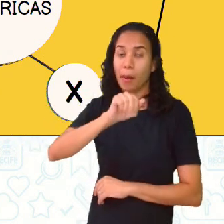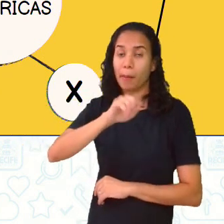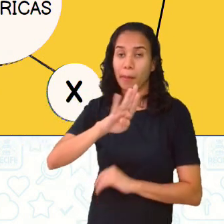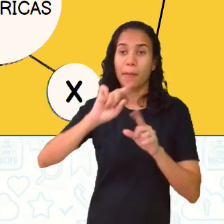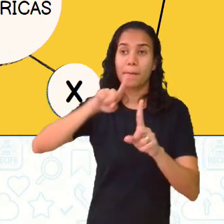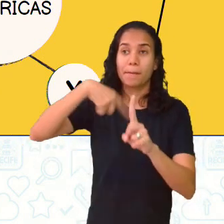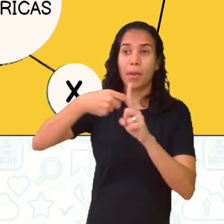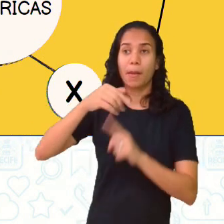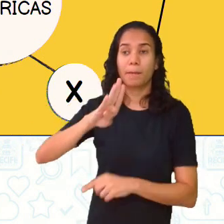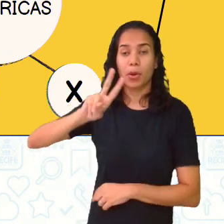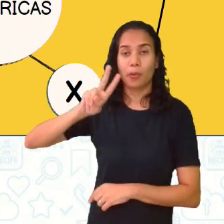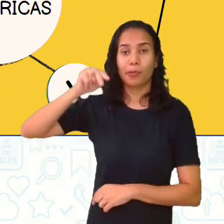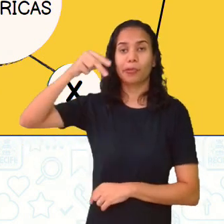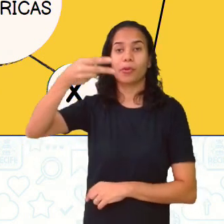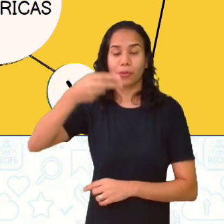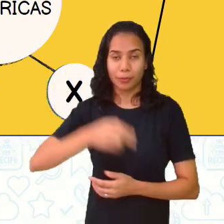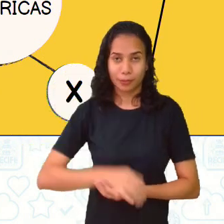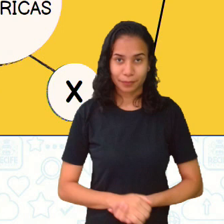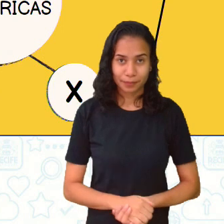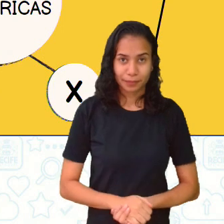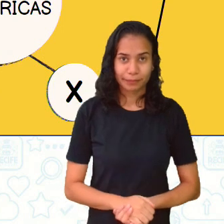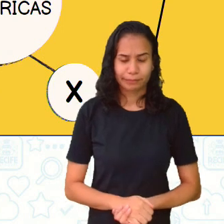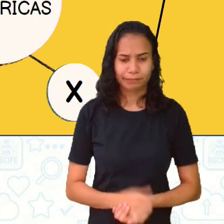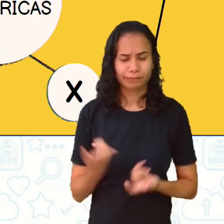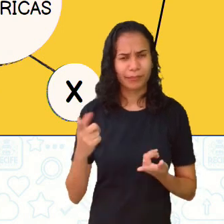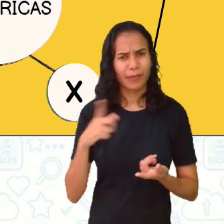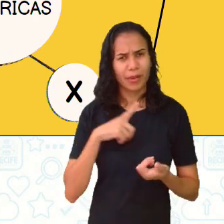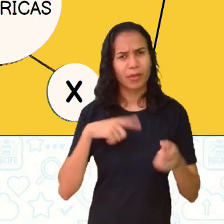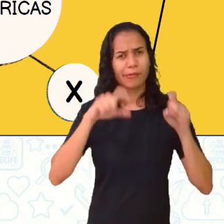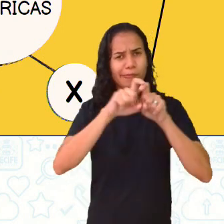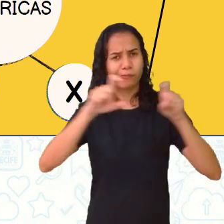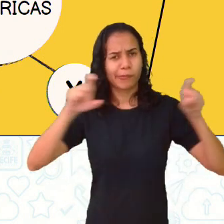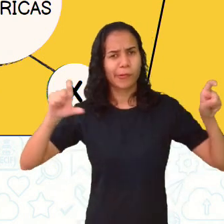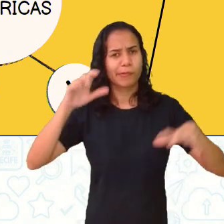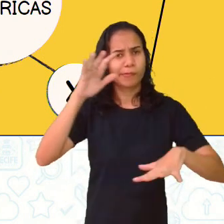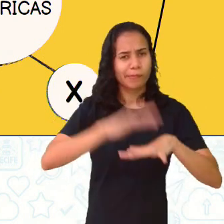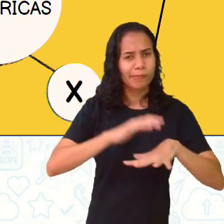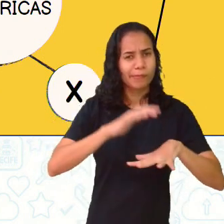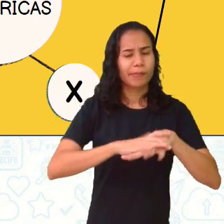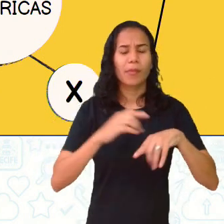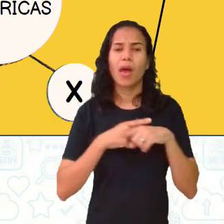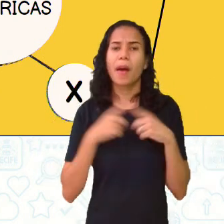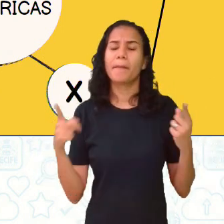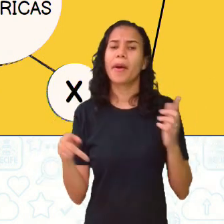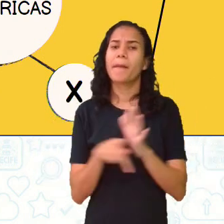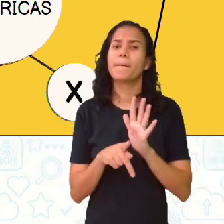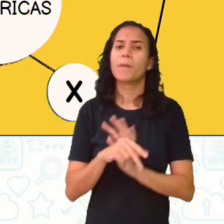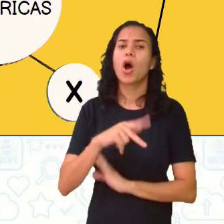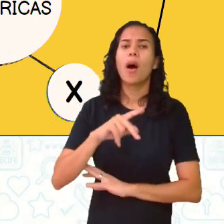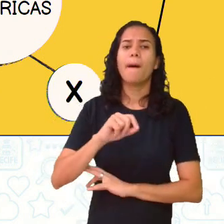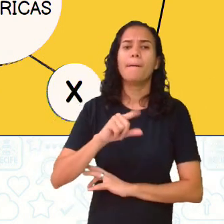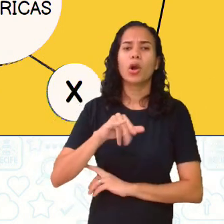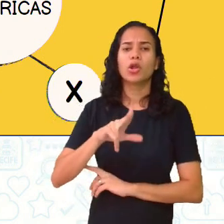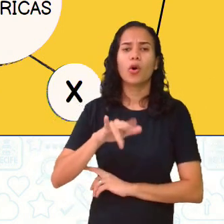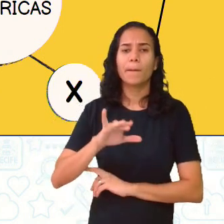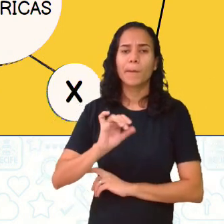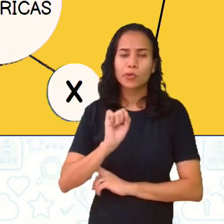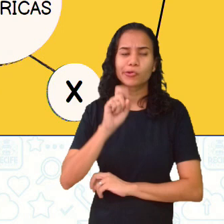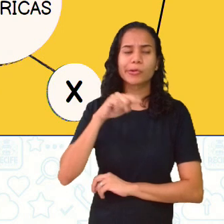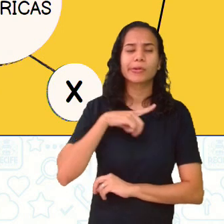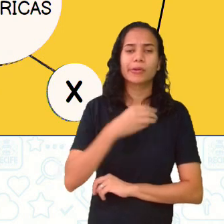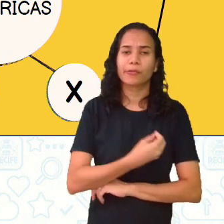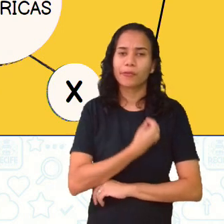mais B ao quadrado, tá? Uma expressão algébrica, né? Mas os polinômios, eles são